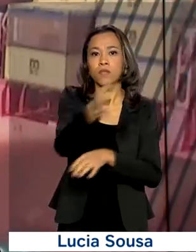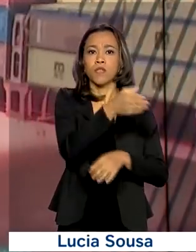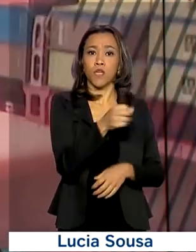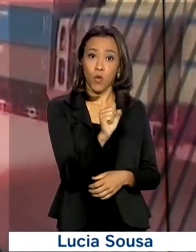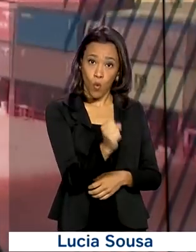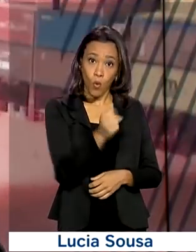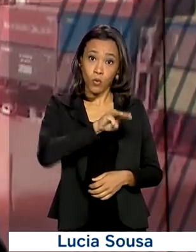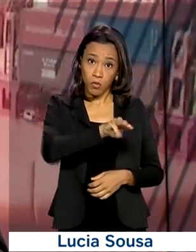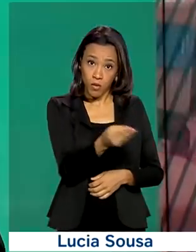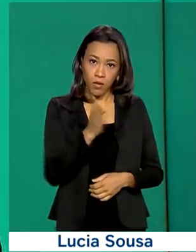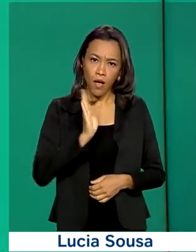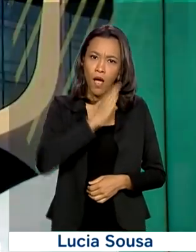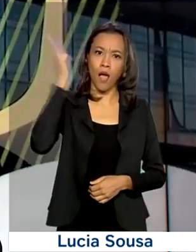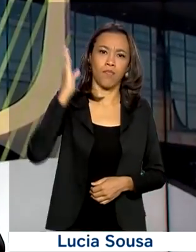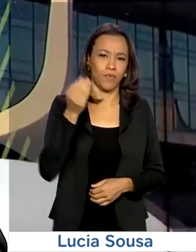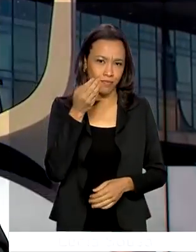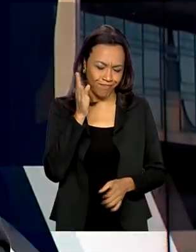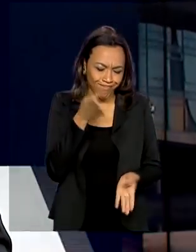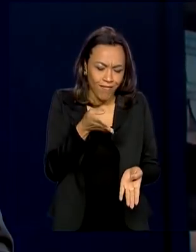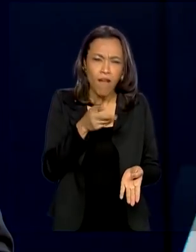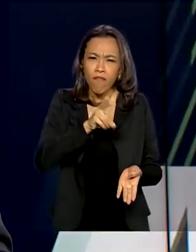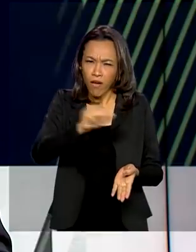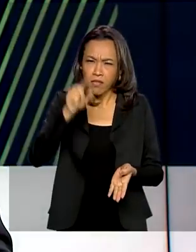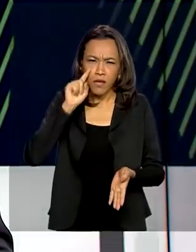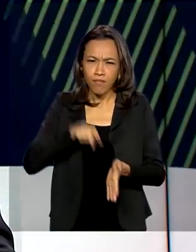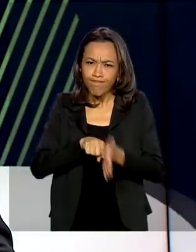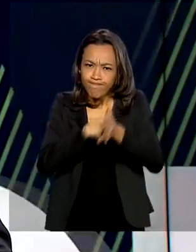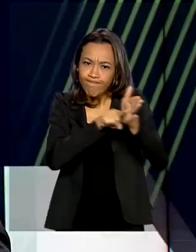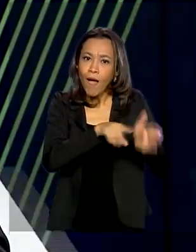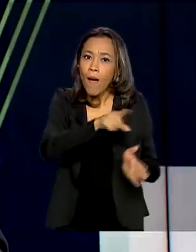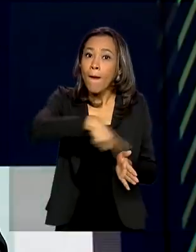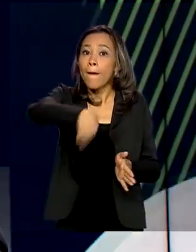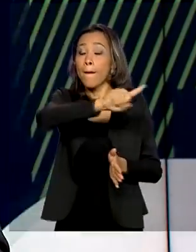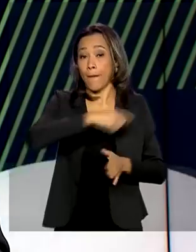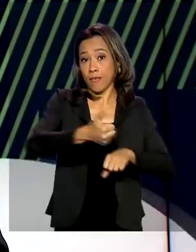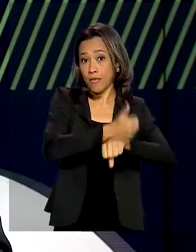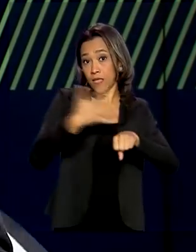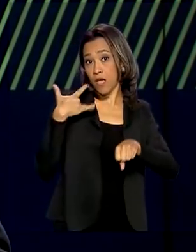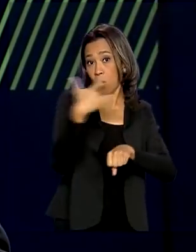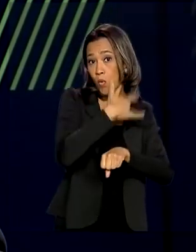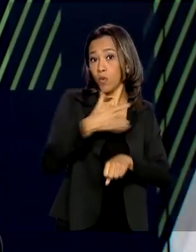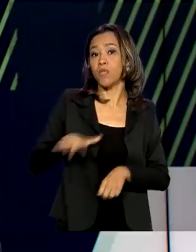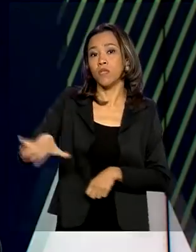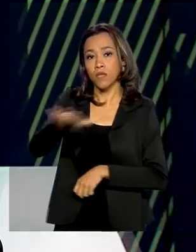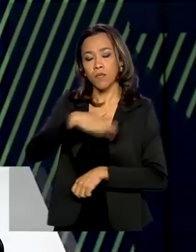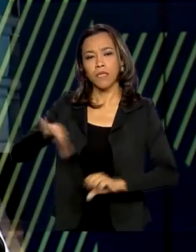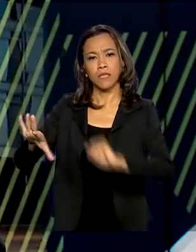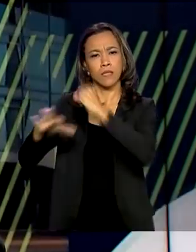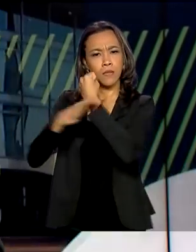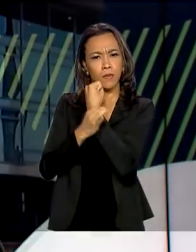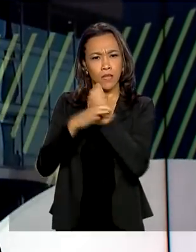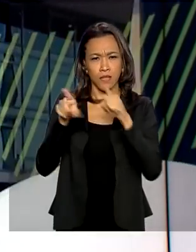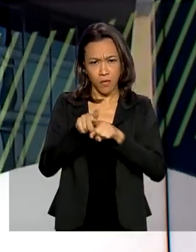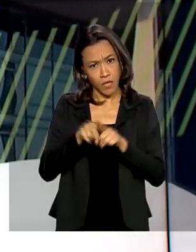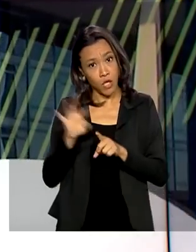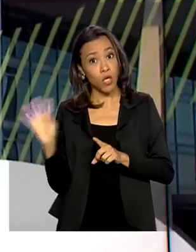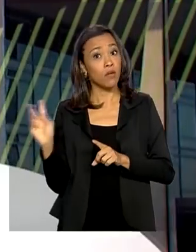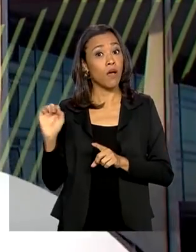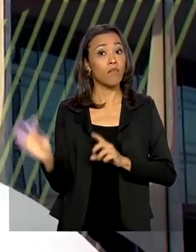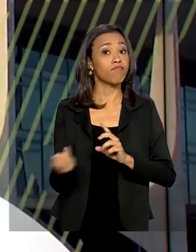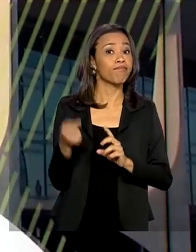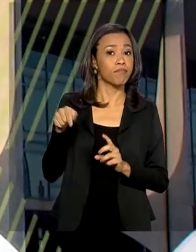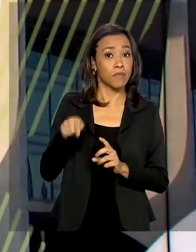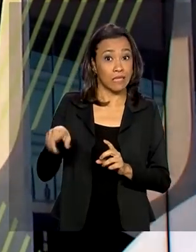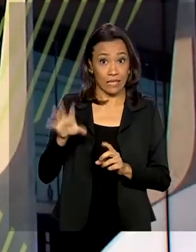testes rápidos. A aplicação será feita em profissionais de saúde e de segurança, além da verificação dos casos graves